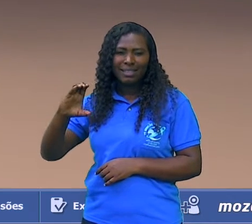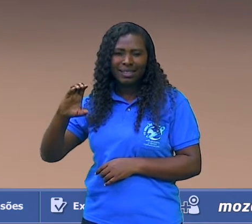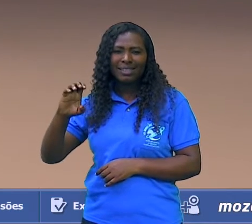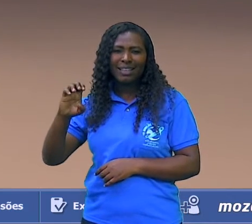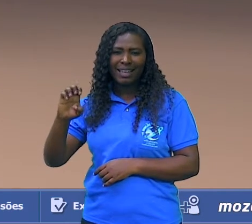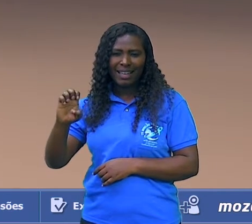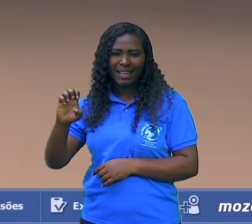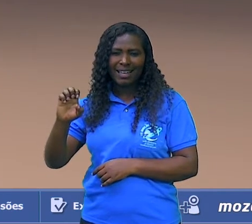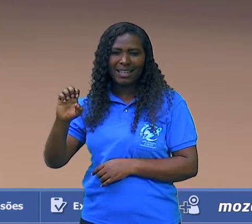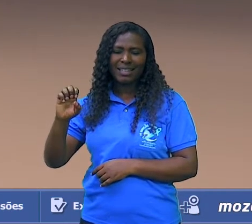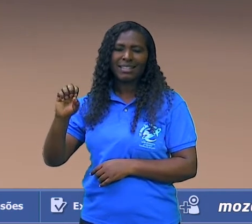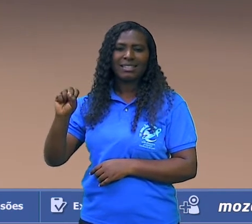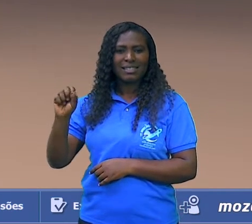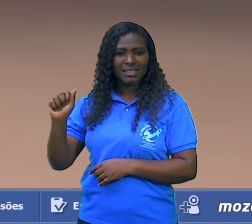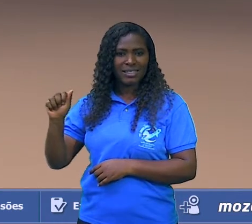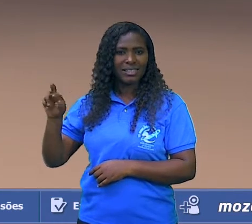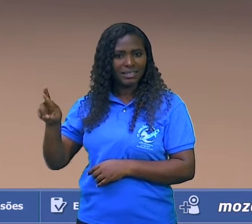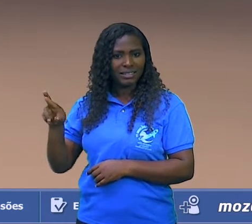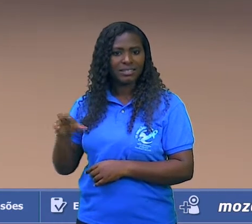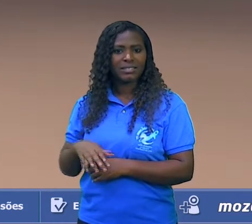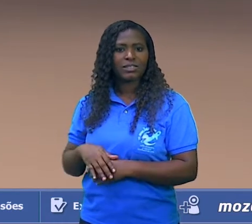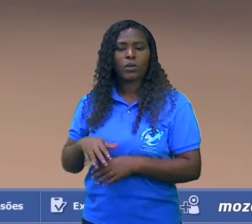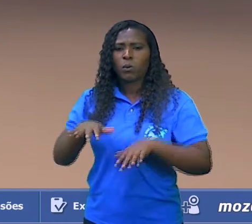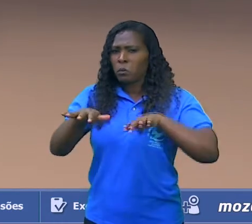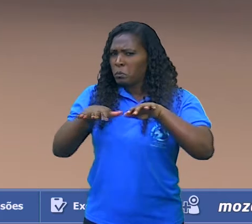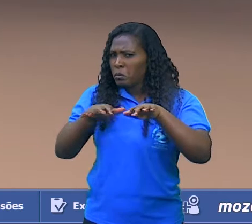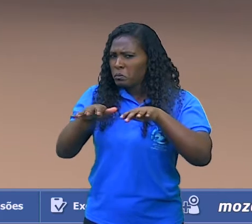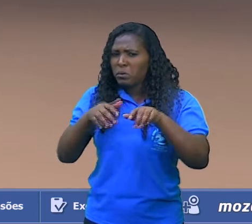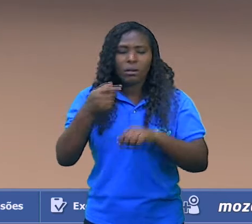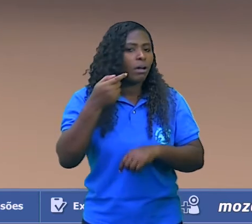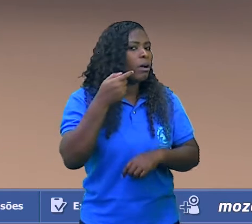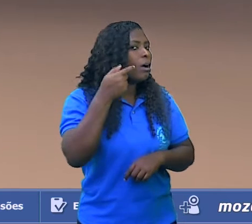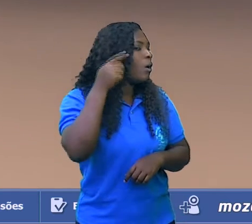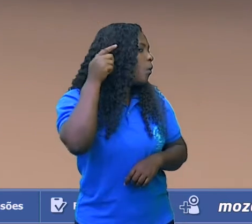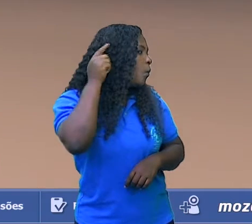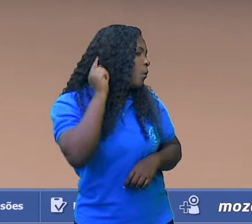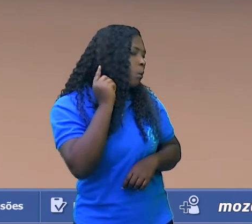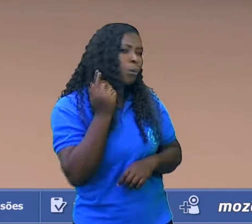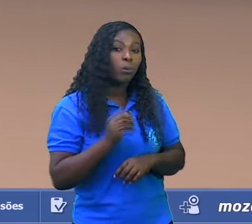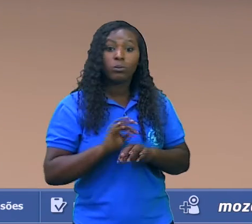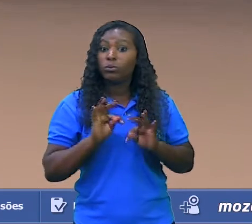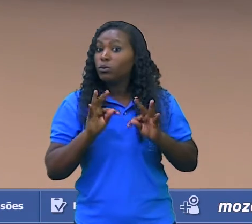O movimento, a orelha. Olha.